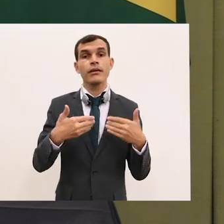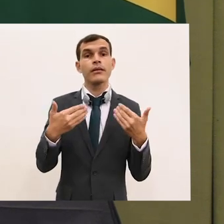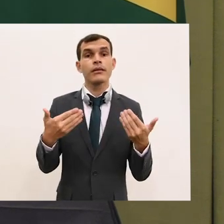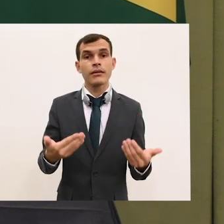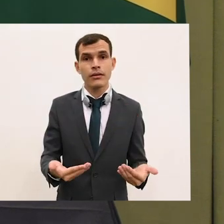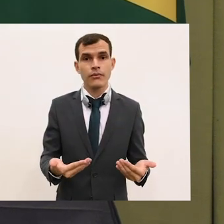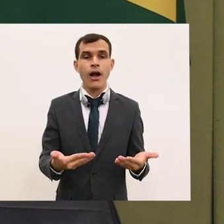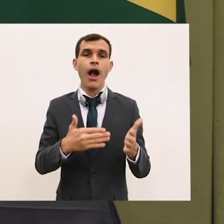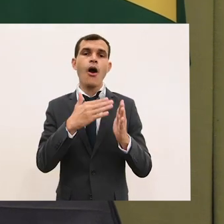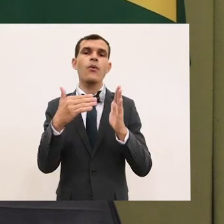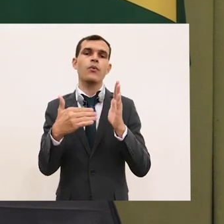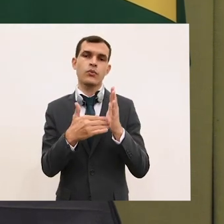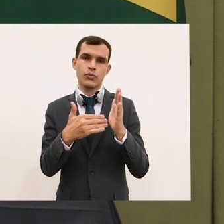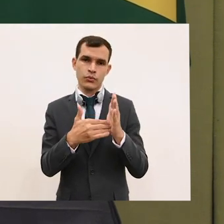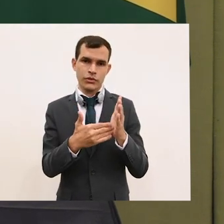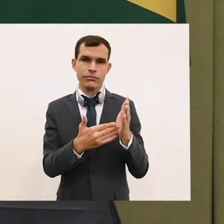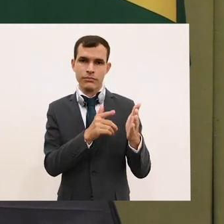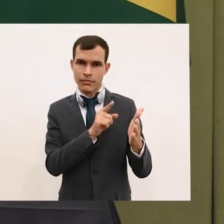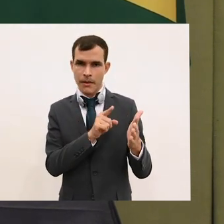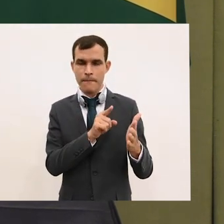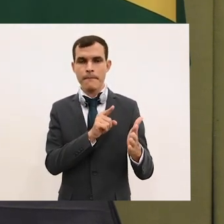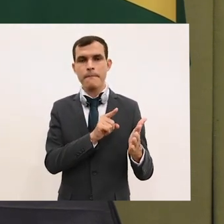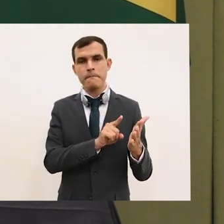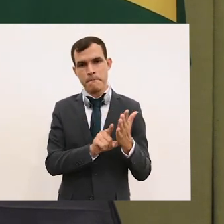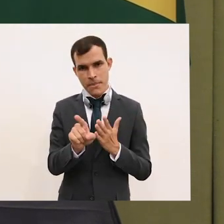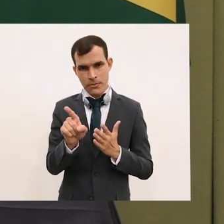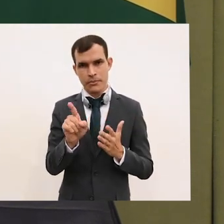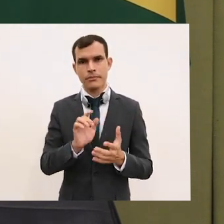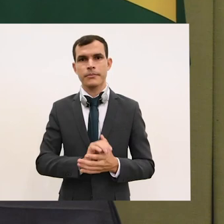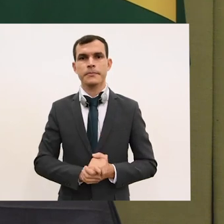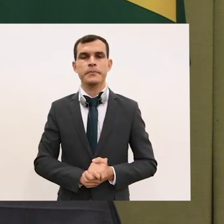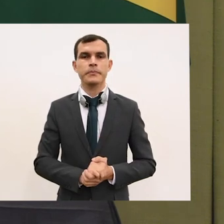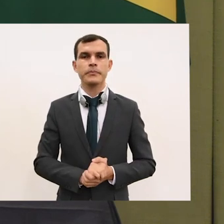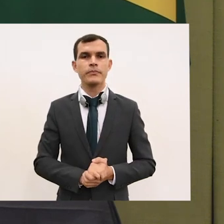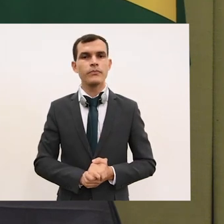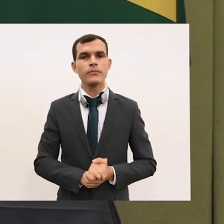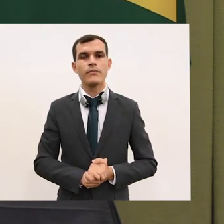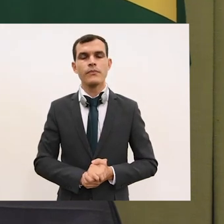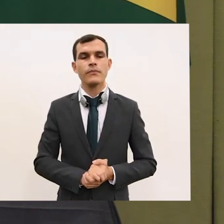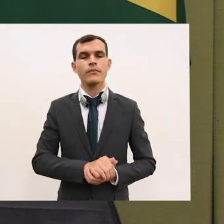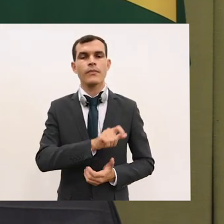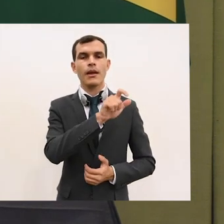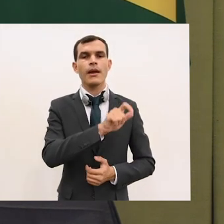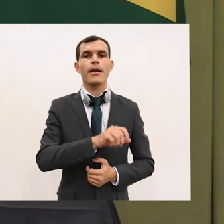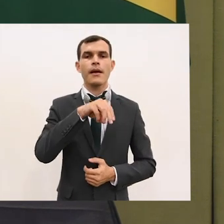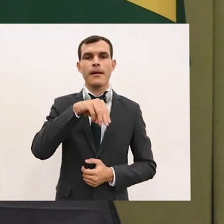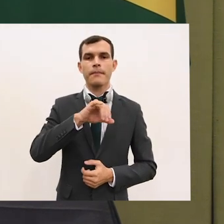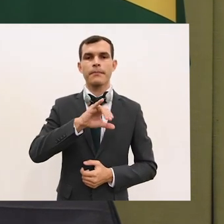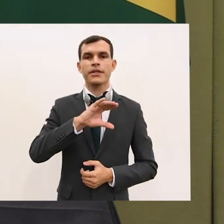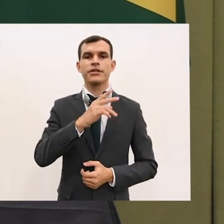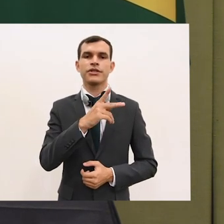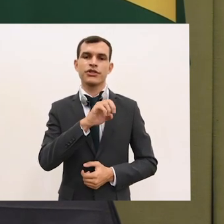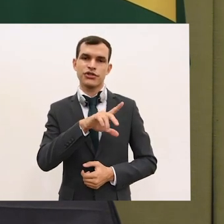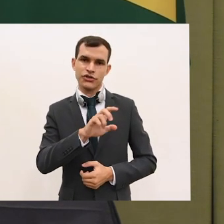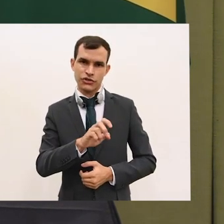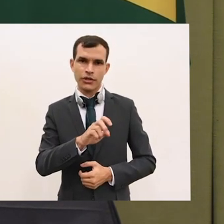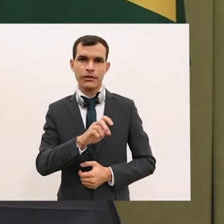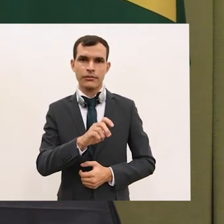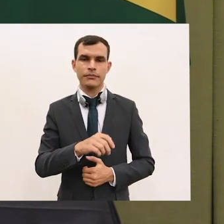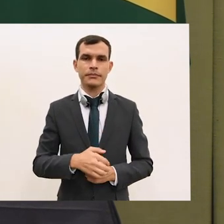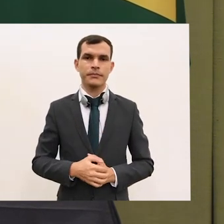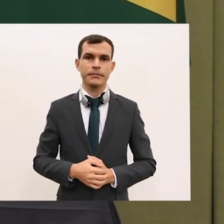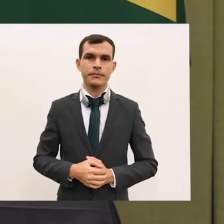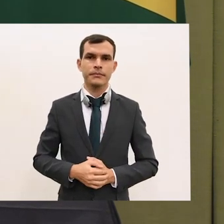derradeira, pergunta número, quarta pergunta, da jornalista Michele Portela do Correio